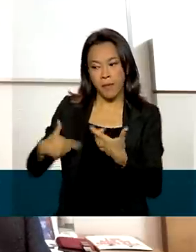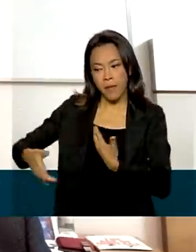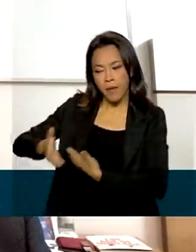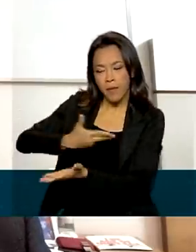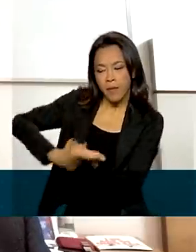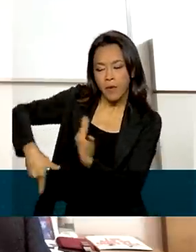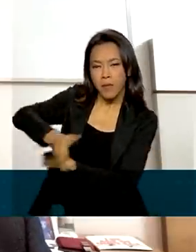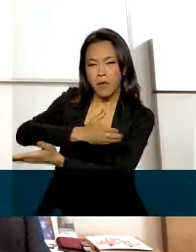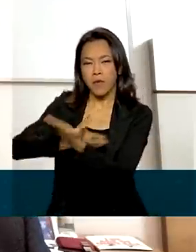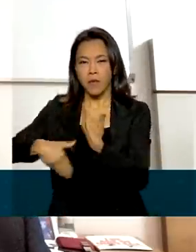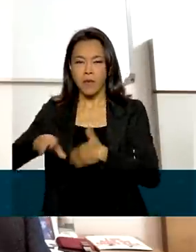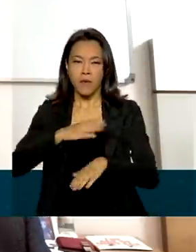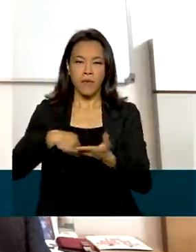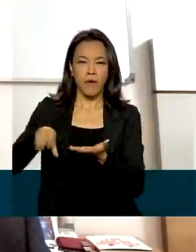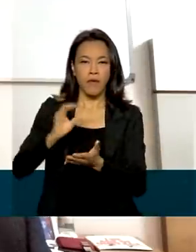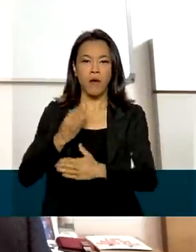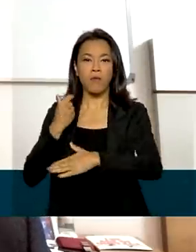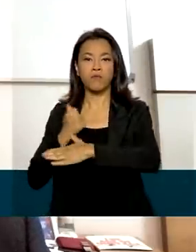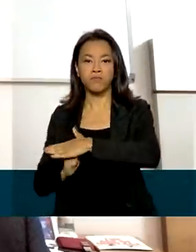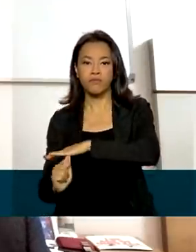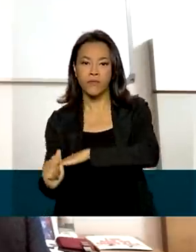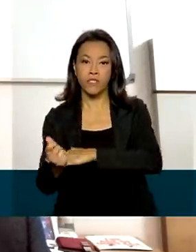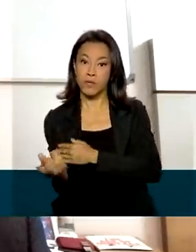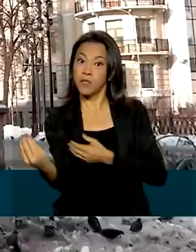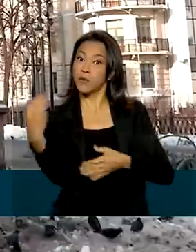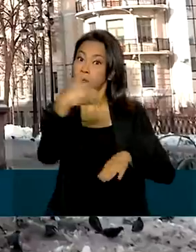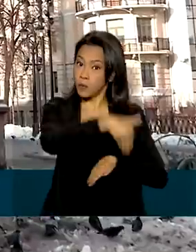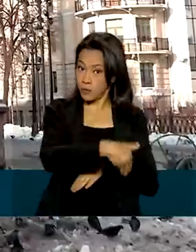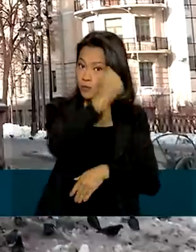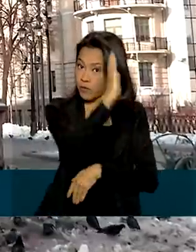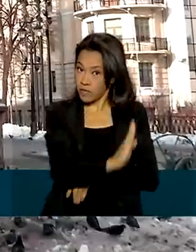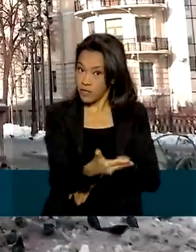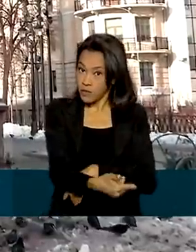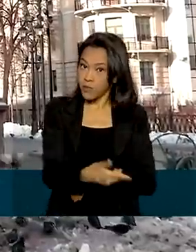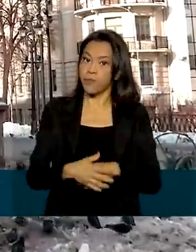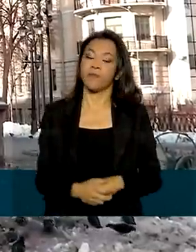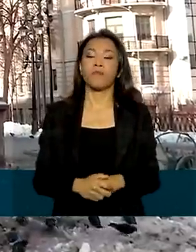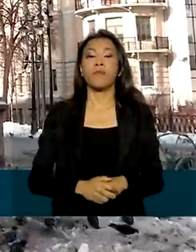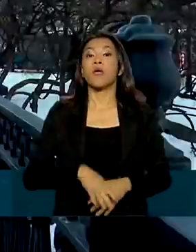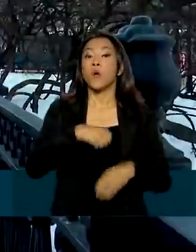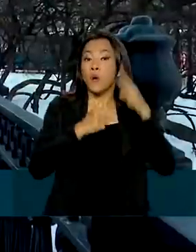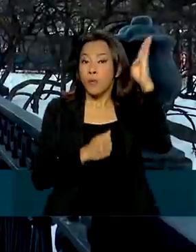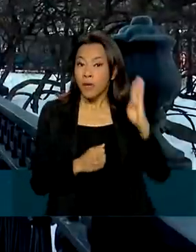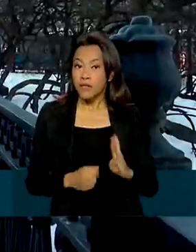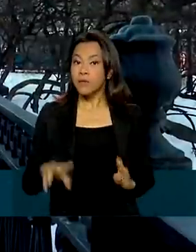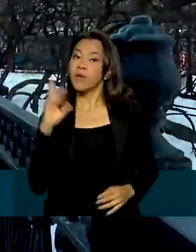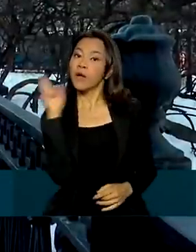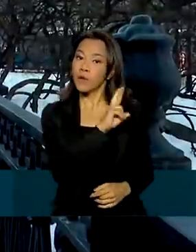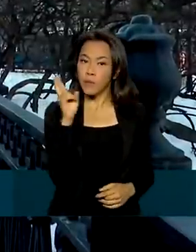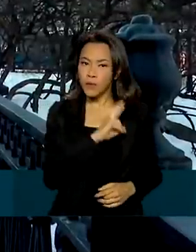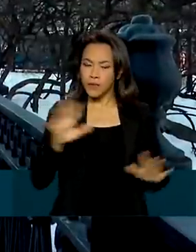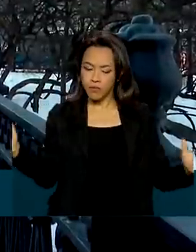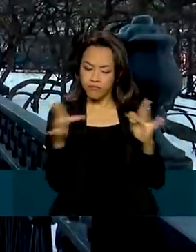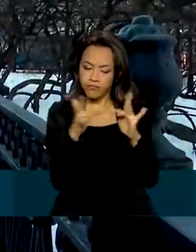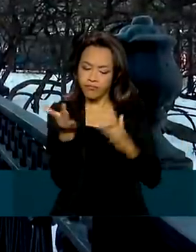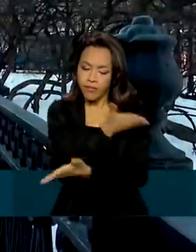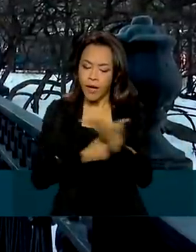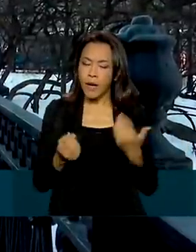atividades e mais investimentos dentro do nosso país. Brasil e Rússia estabeleceram relações diplomáticas em